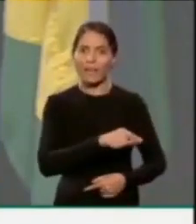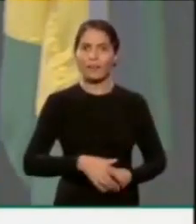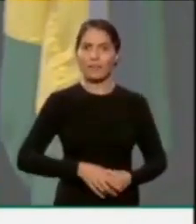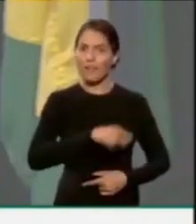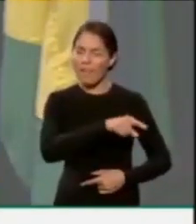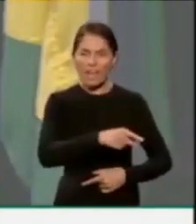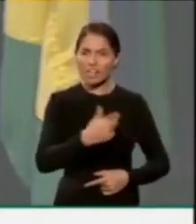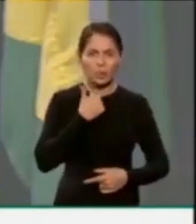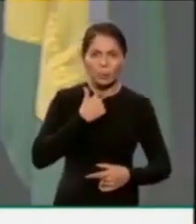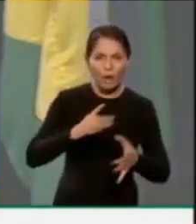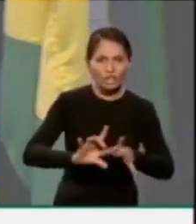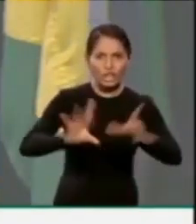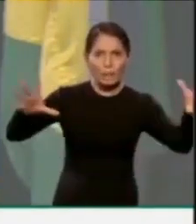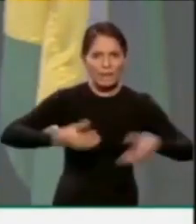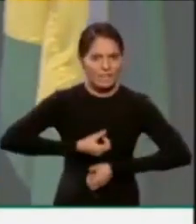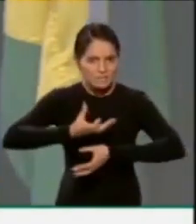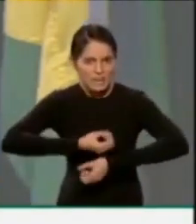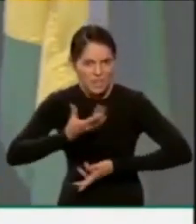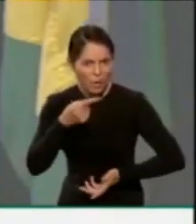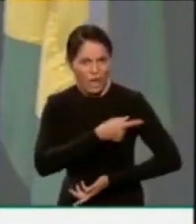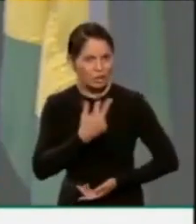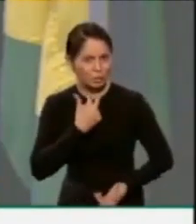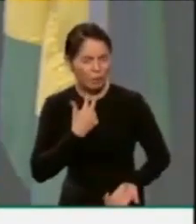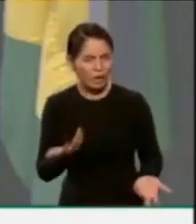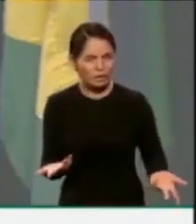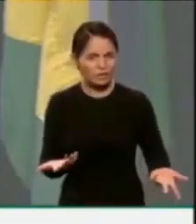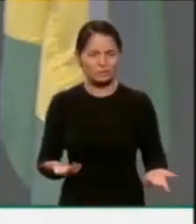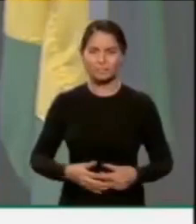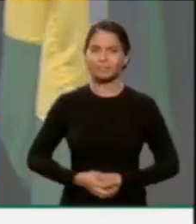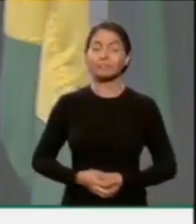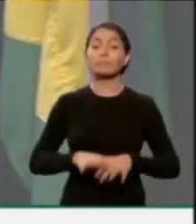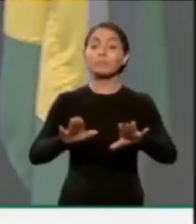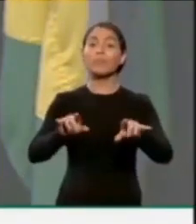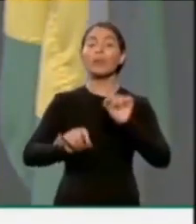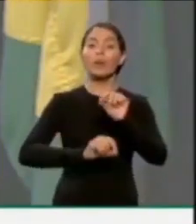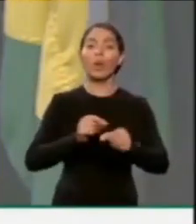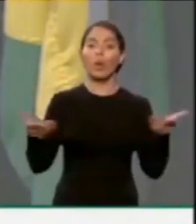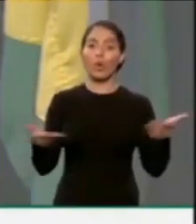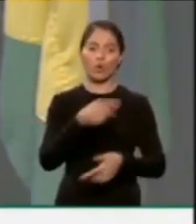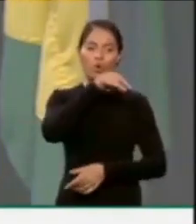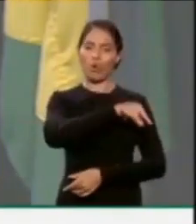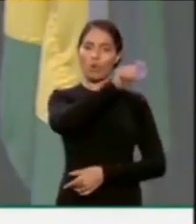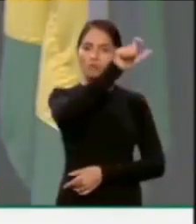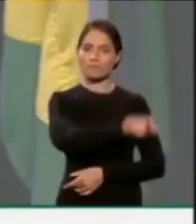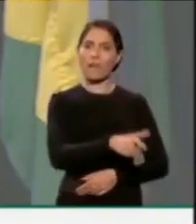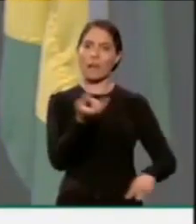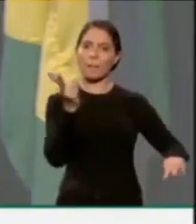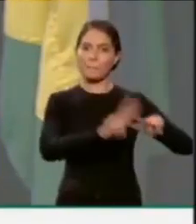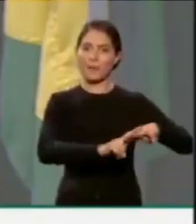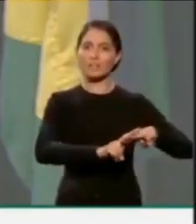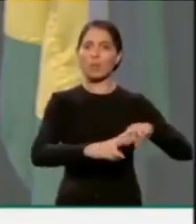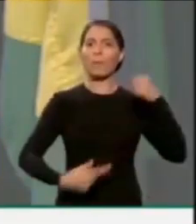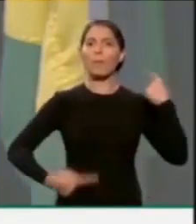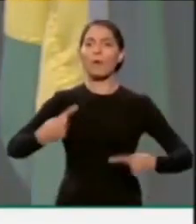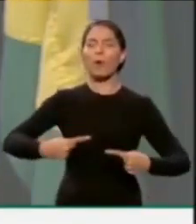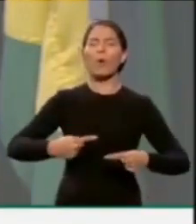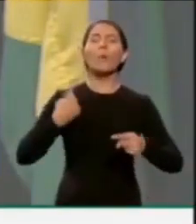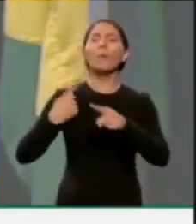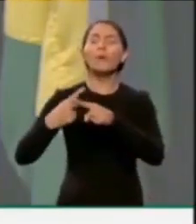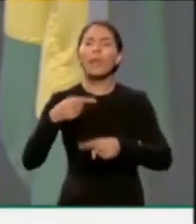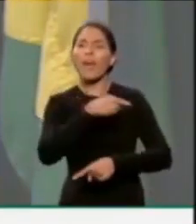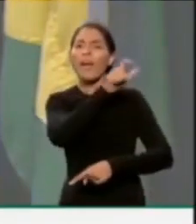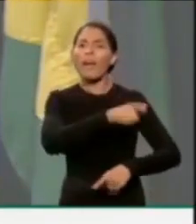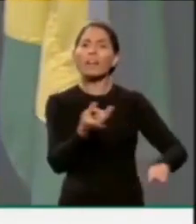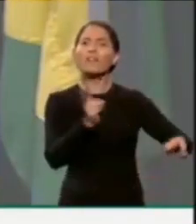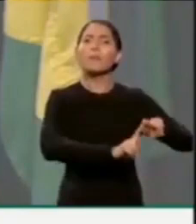de imprensa, a liberdade de expressão. E o jornalista Oswaldo Eustáquio, hoje, ele é um preso político. Ele nem sabe por quais razões